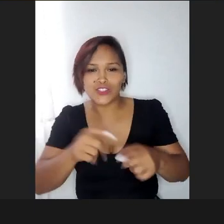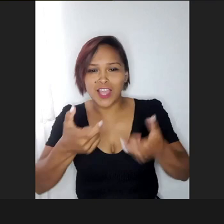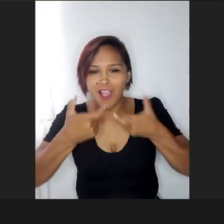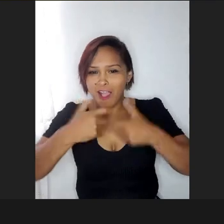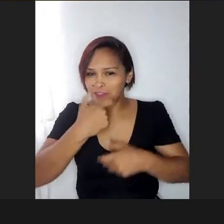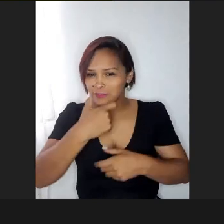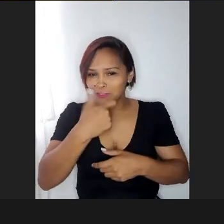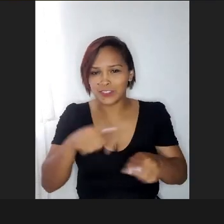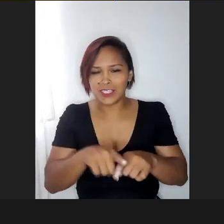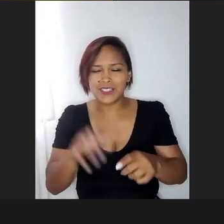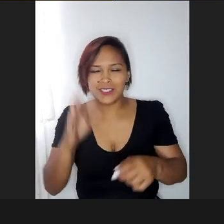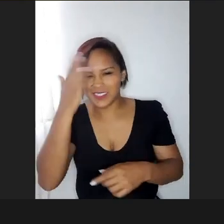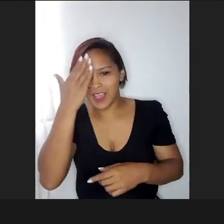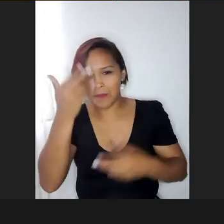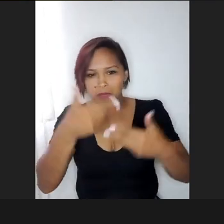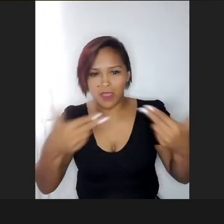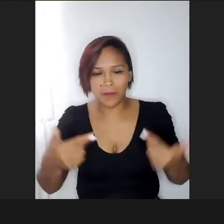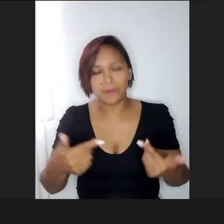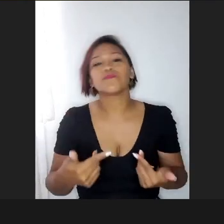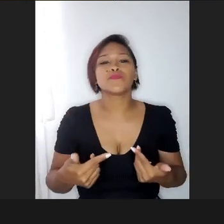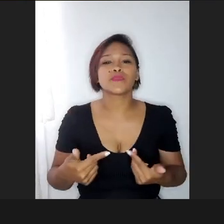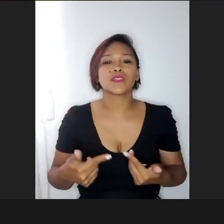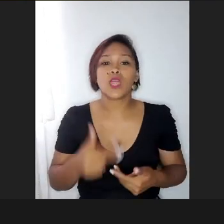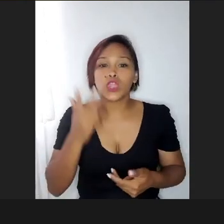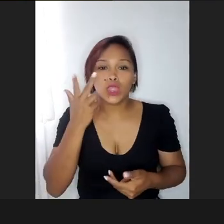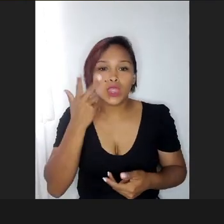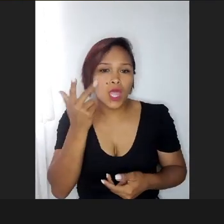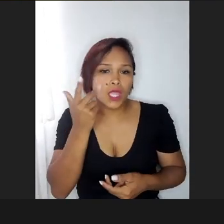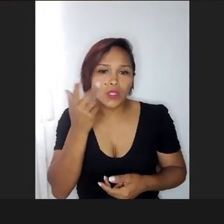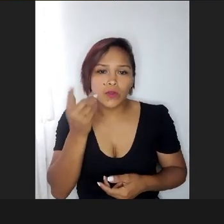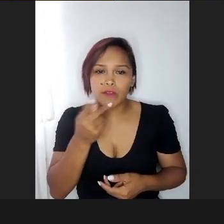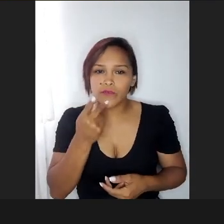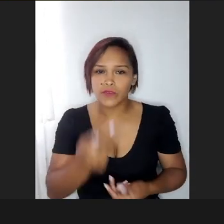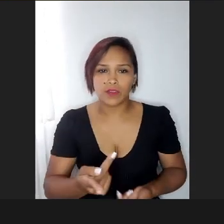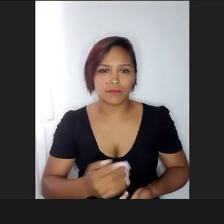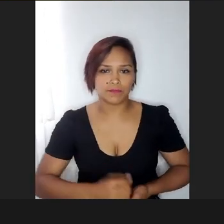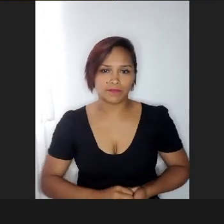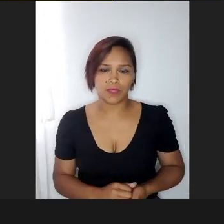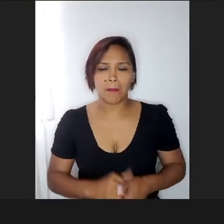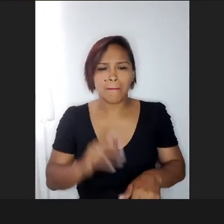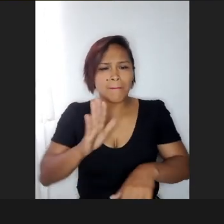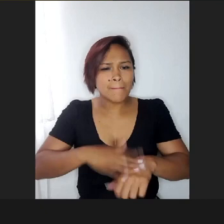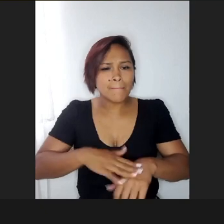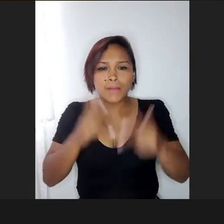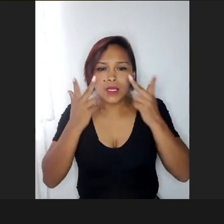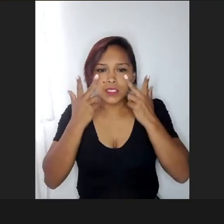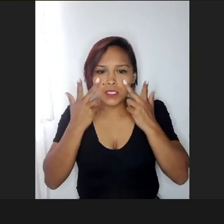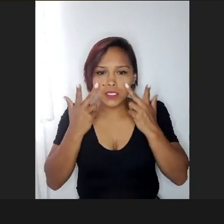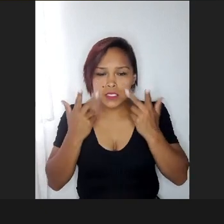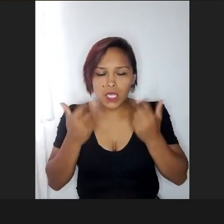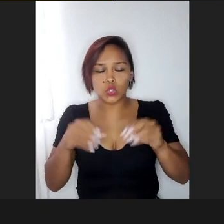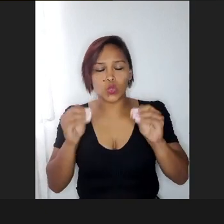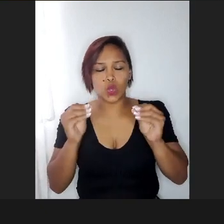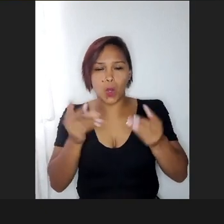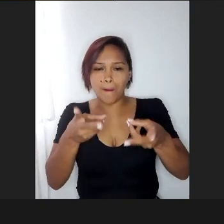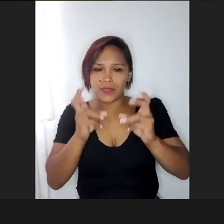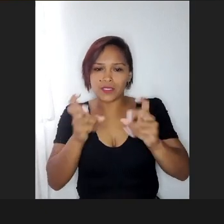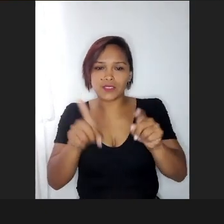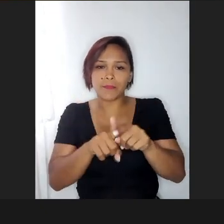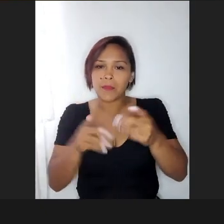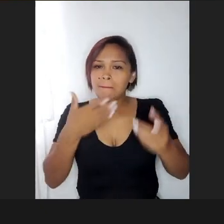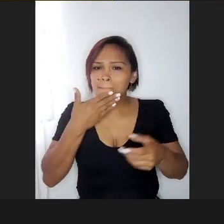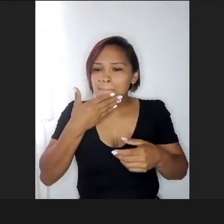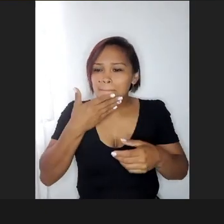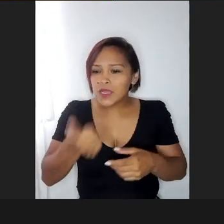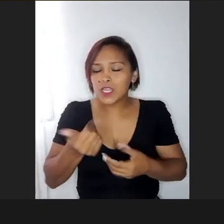assim, a gente ser natural, quanto mais natural a gente for com os nossos filhos, mais eles vão